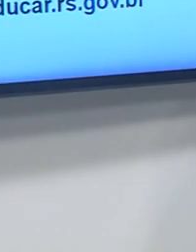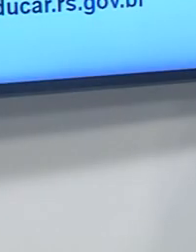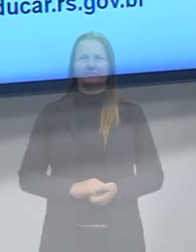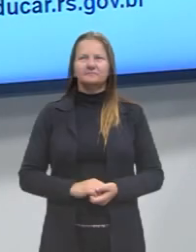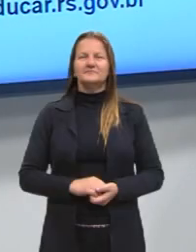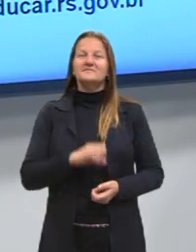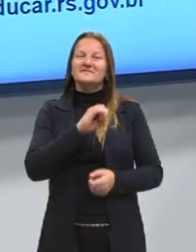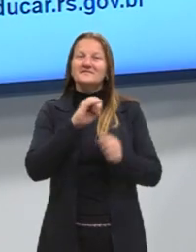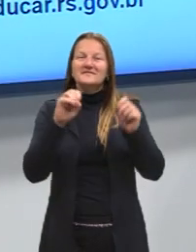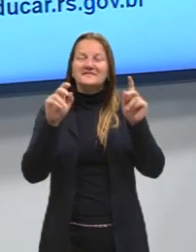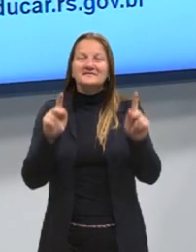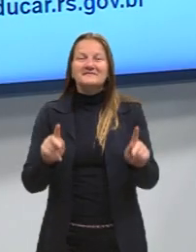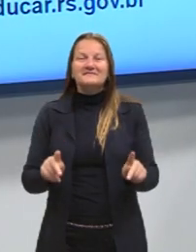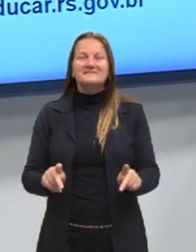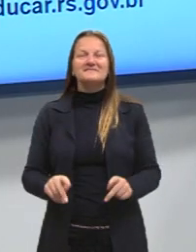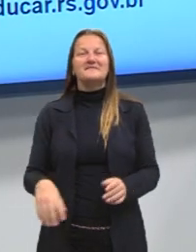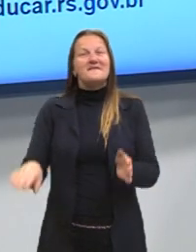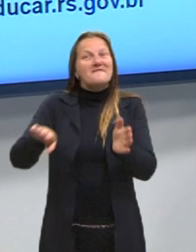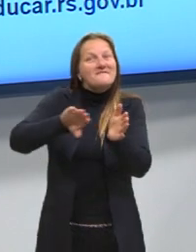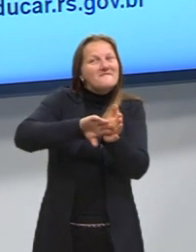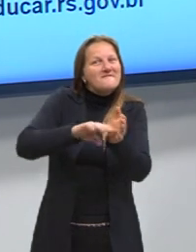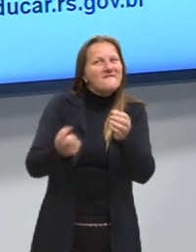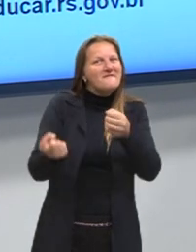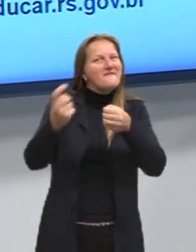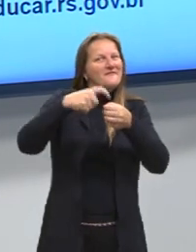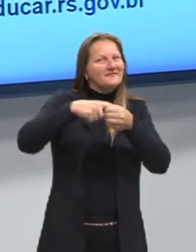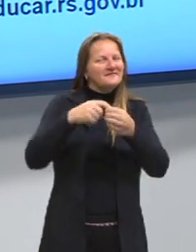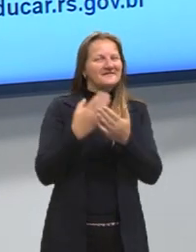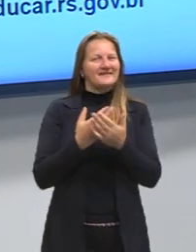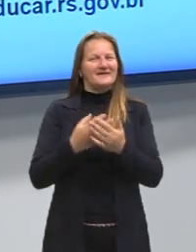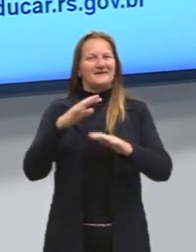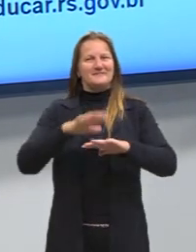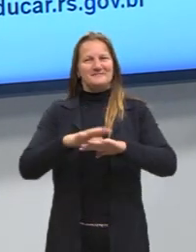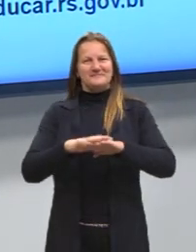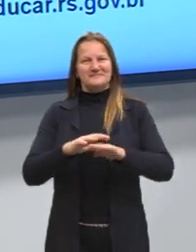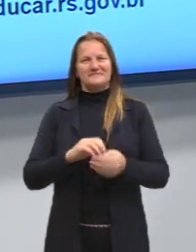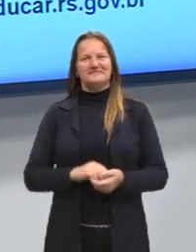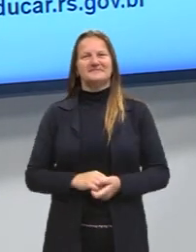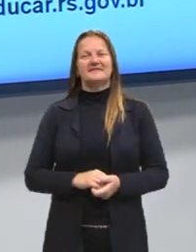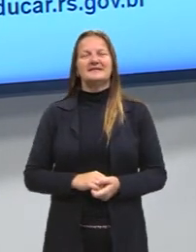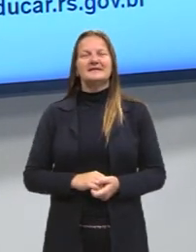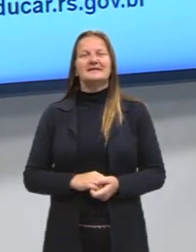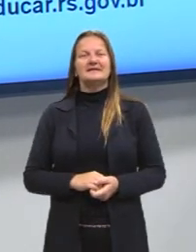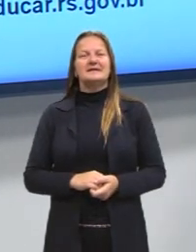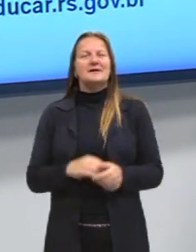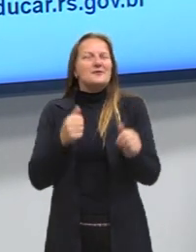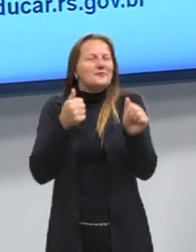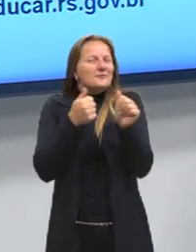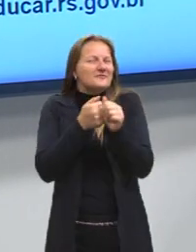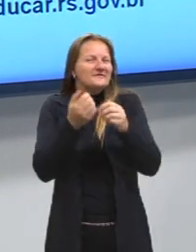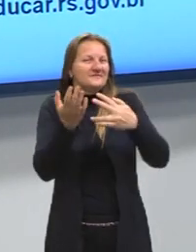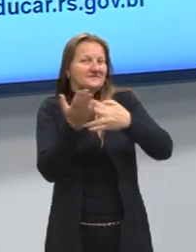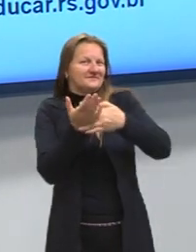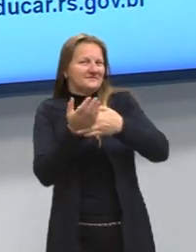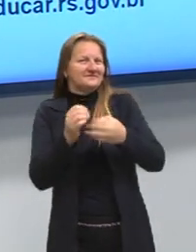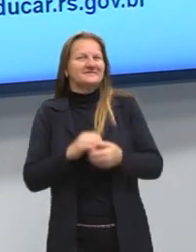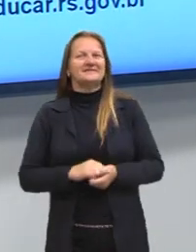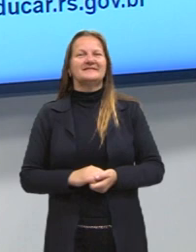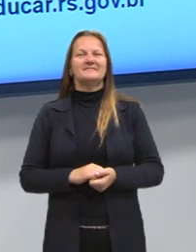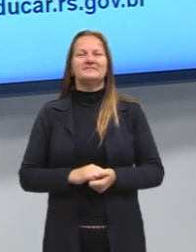Oi, oi pessoas! Já voltamos para mais uma aula de matemática. Era bem curtinho o intervalo aí.